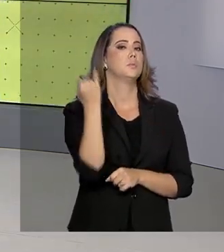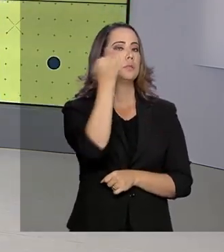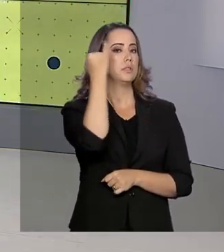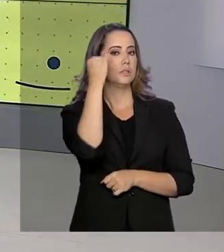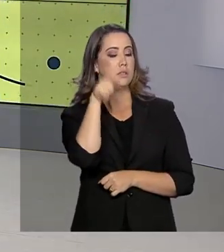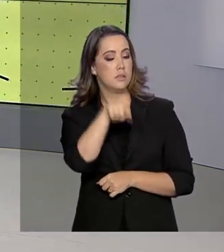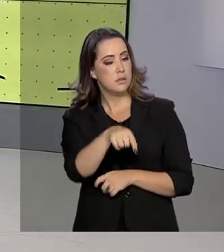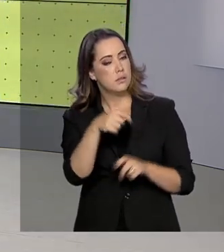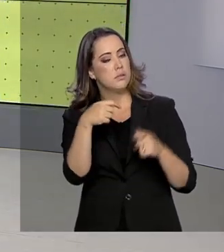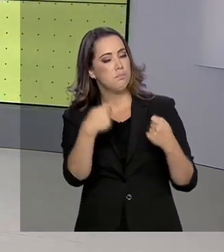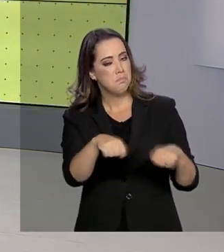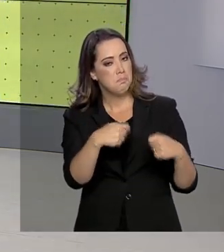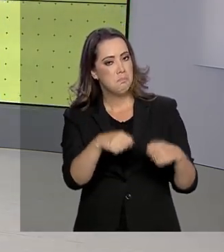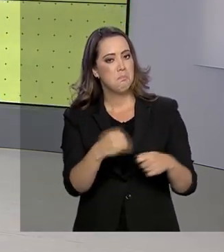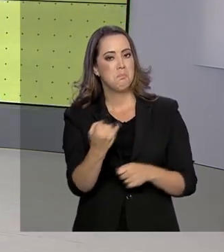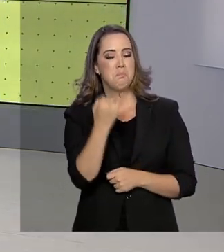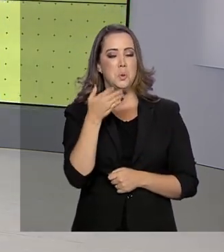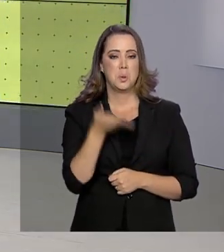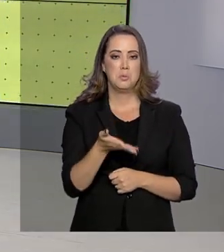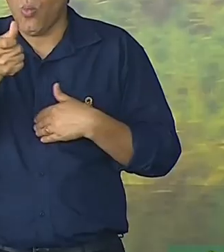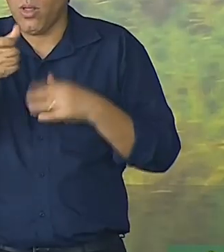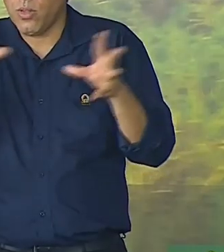a importância para quem depende dela.